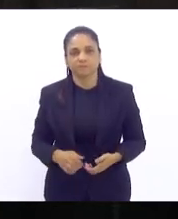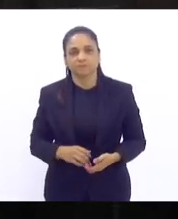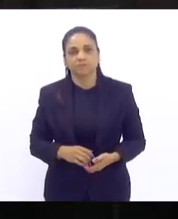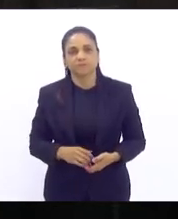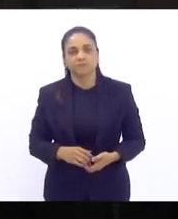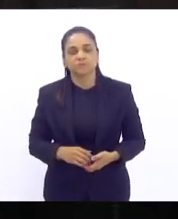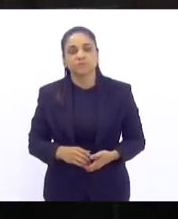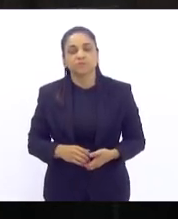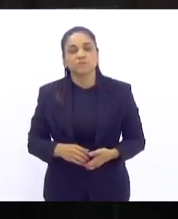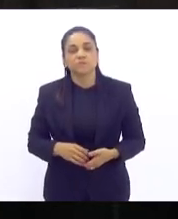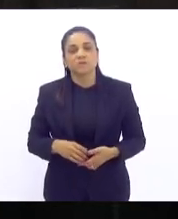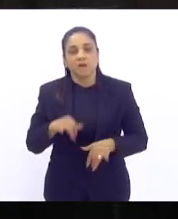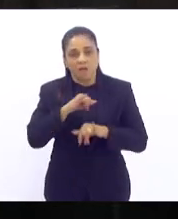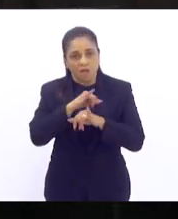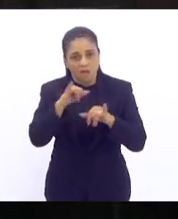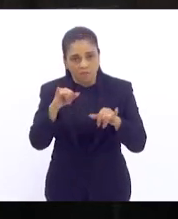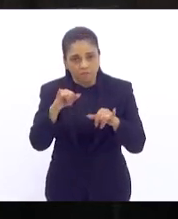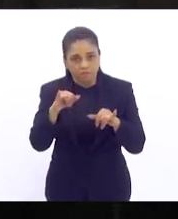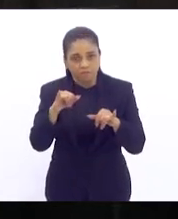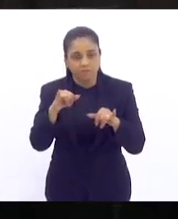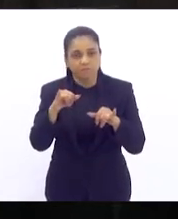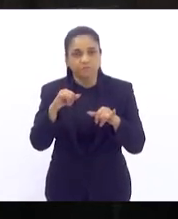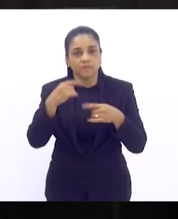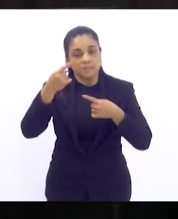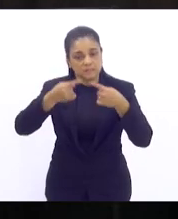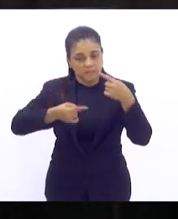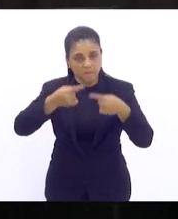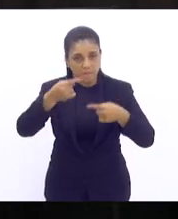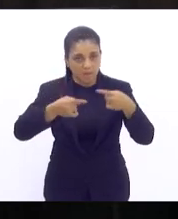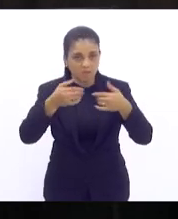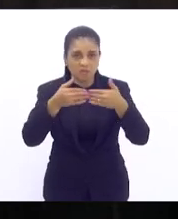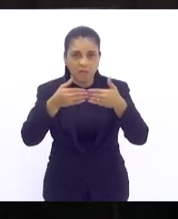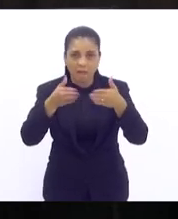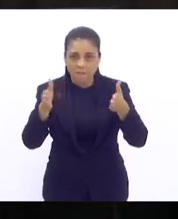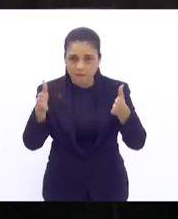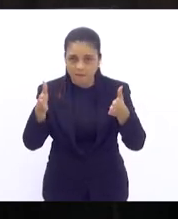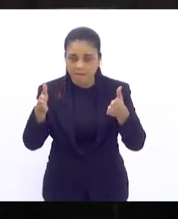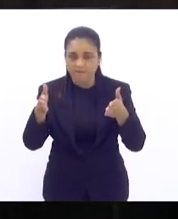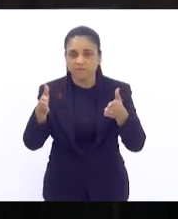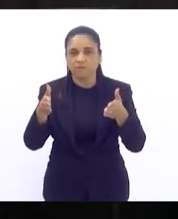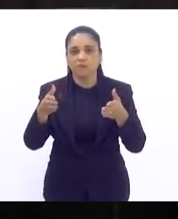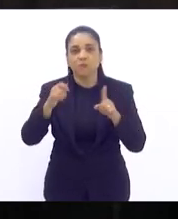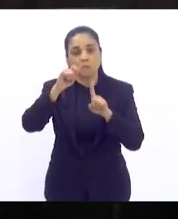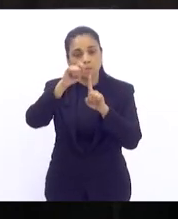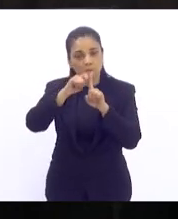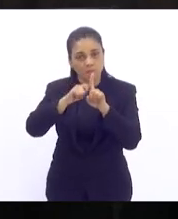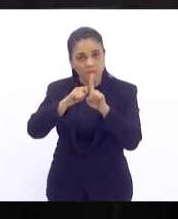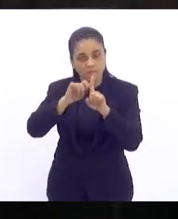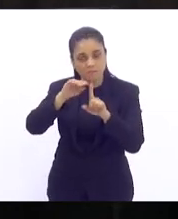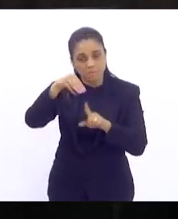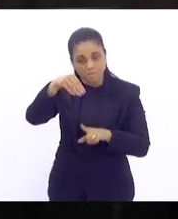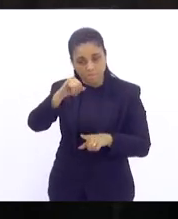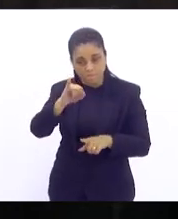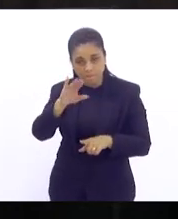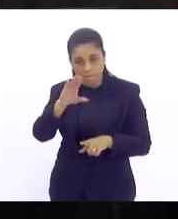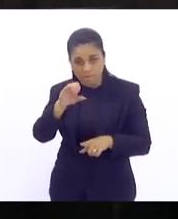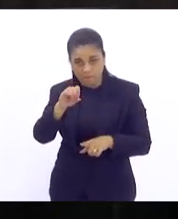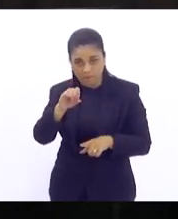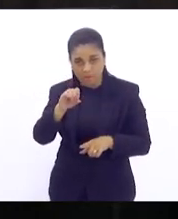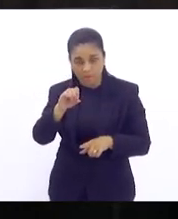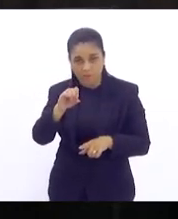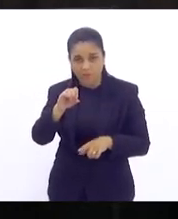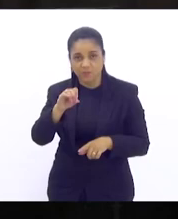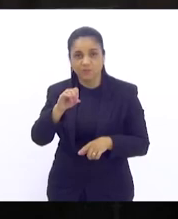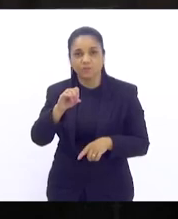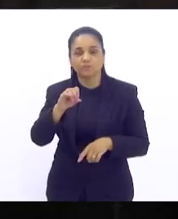colocando que esse debate está em aberto e que o mês que vem que é o mês